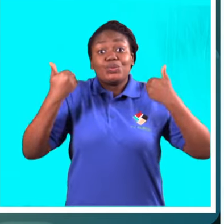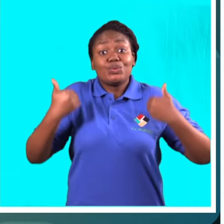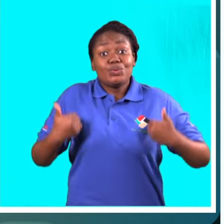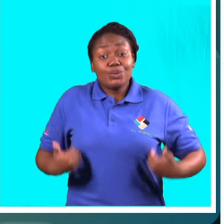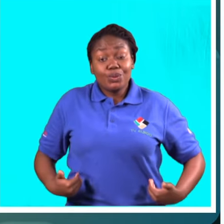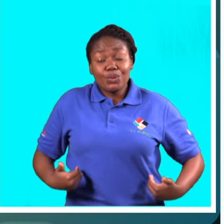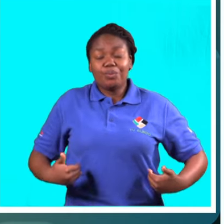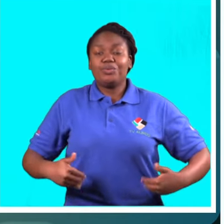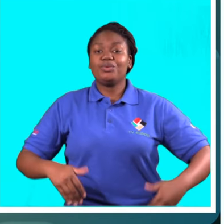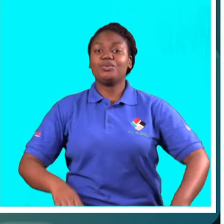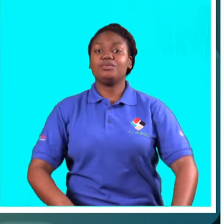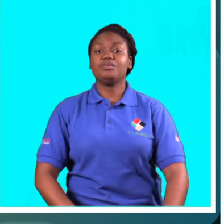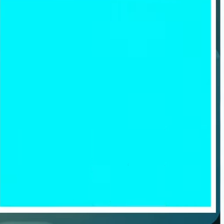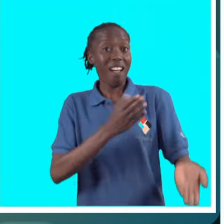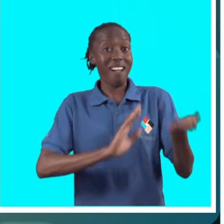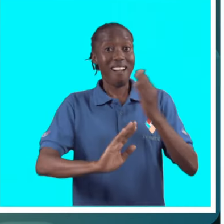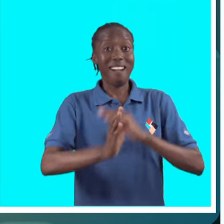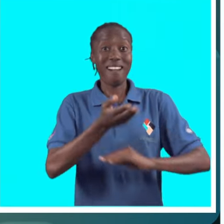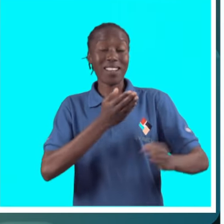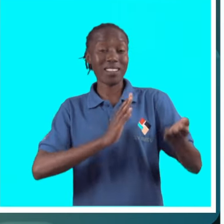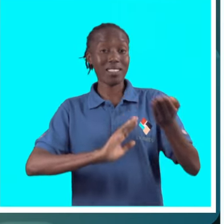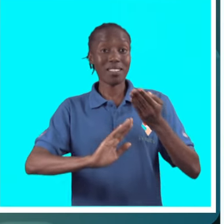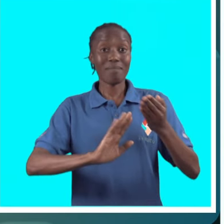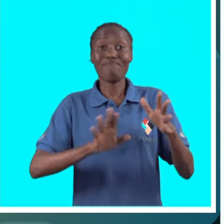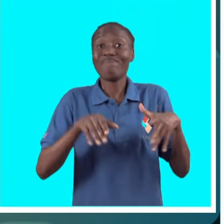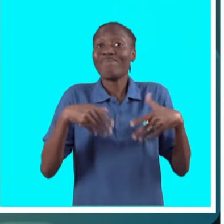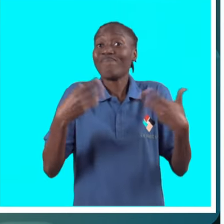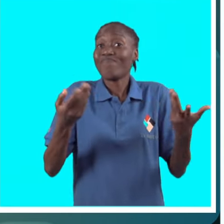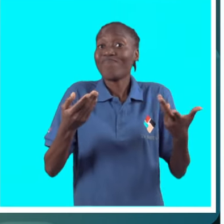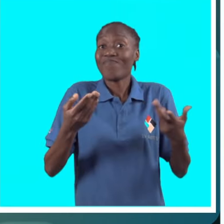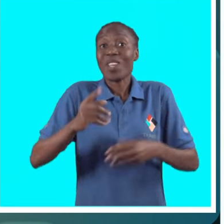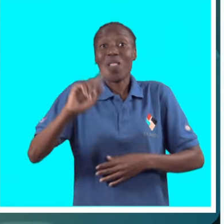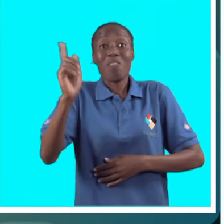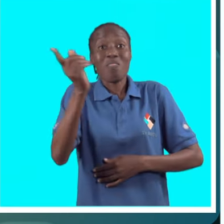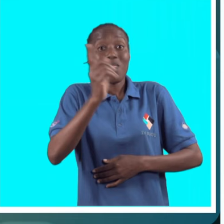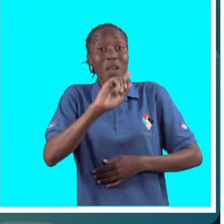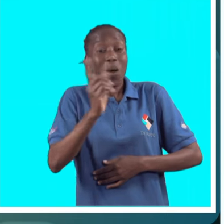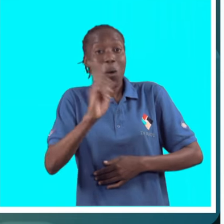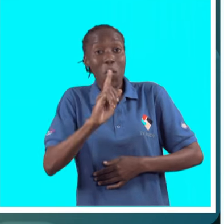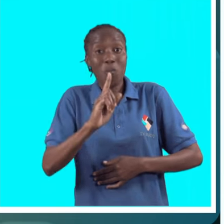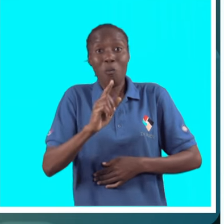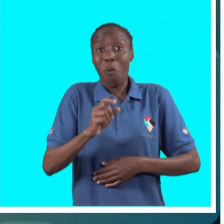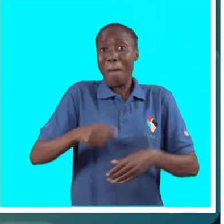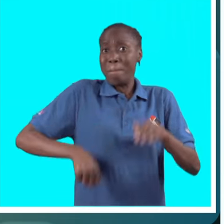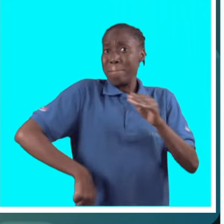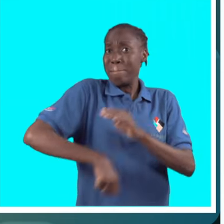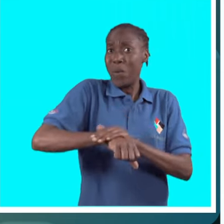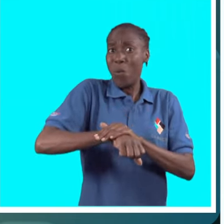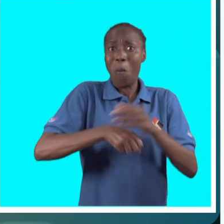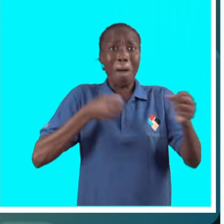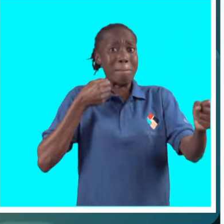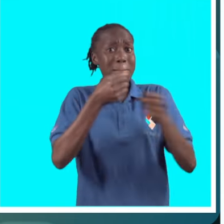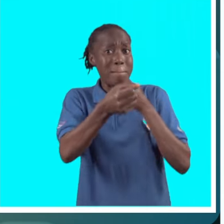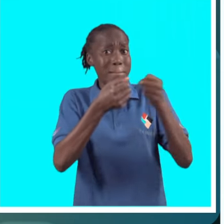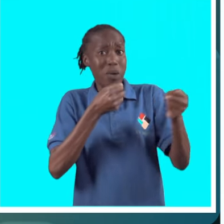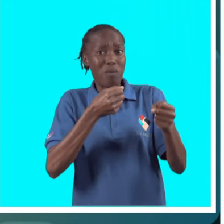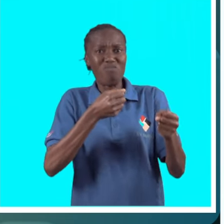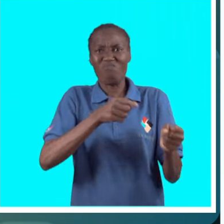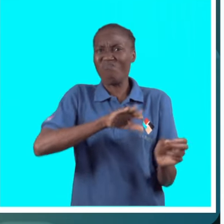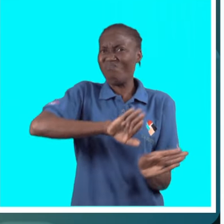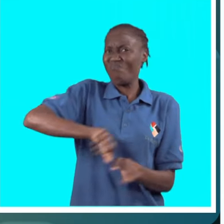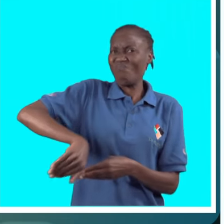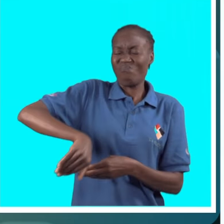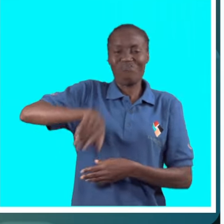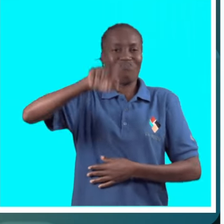necessária para todo o ser humano. A arte marcial não é só marginalização, socos, pontapés. É